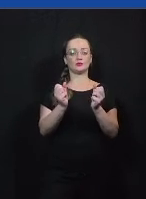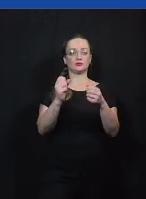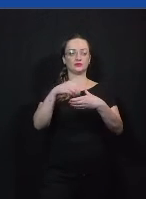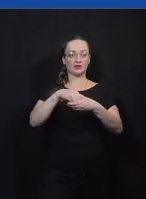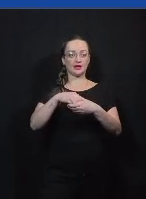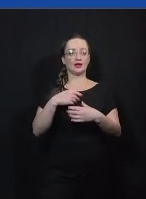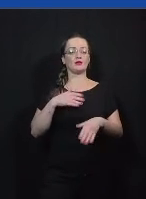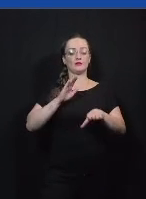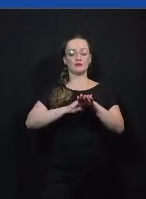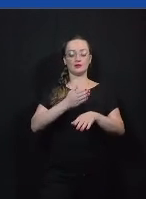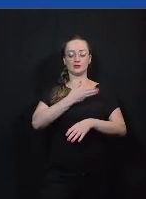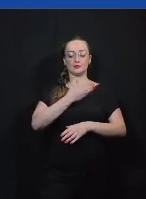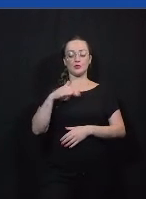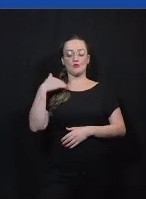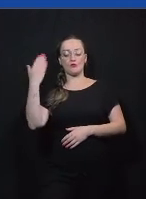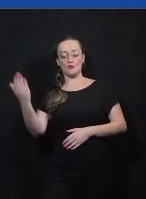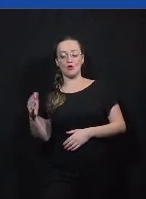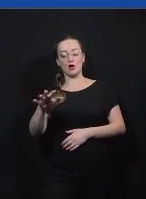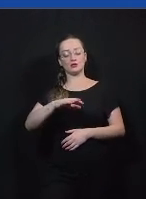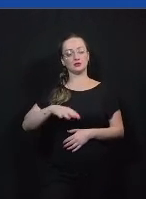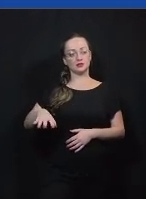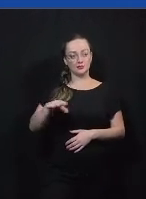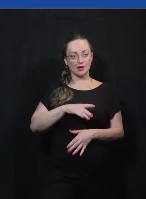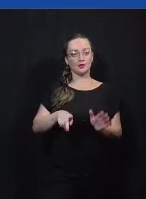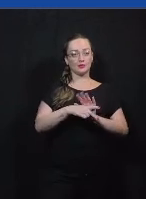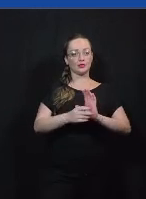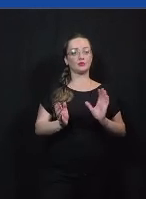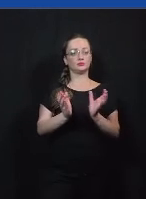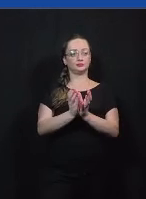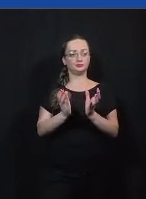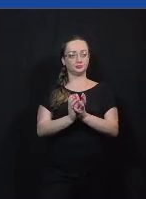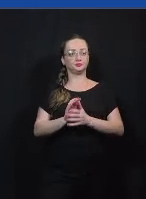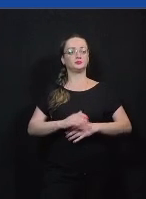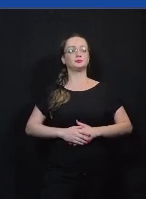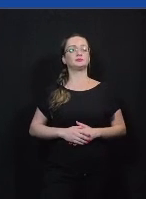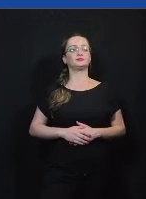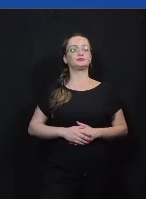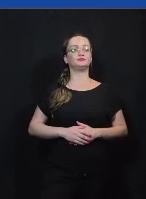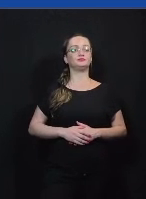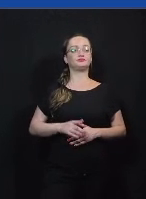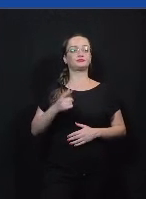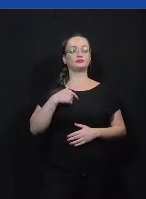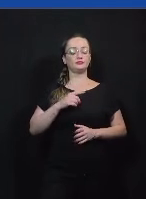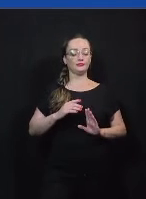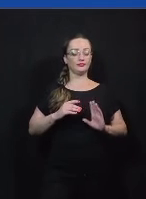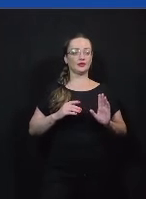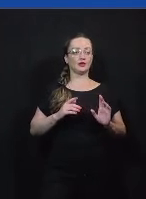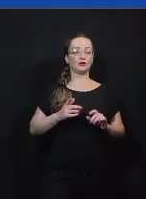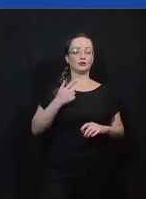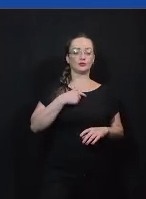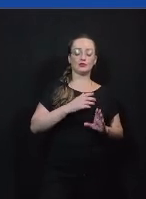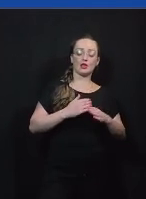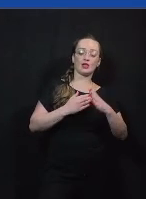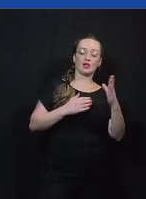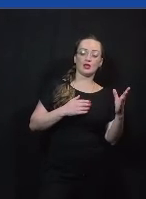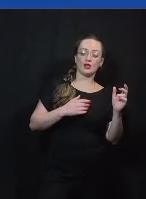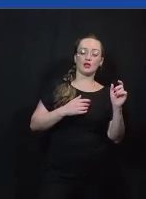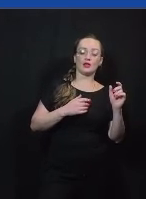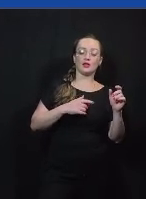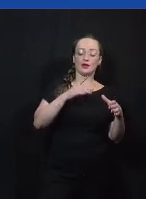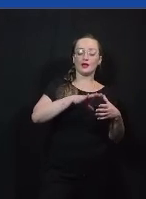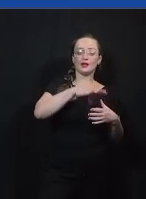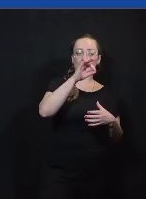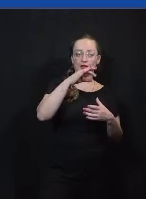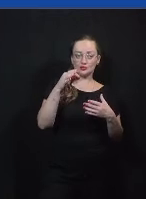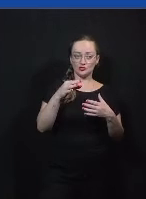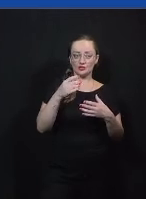amigos fora do espaço da própria turma os clubes funcionam tanto com a utilização curricular como com a aula eletiva nas